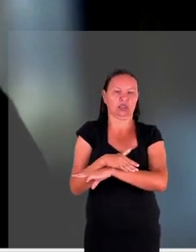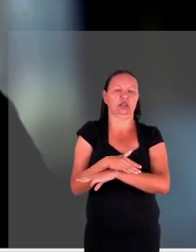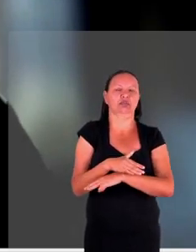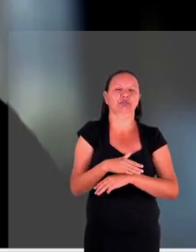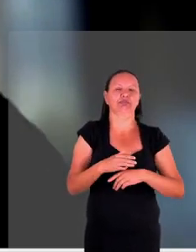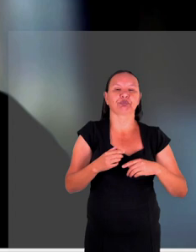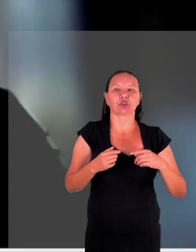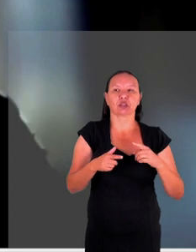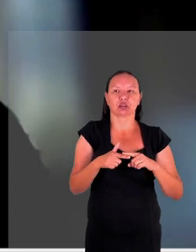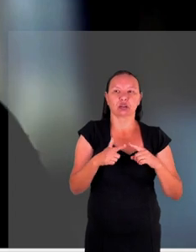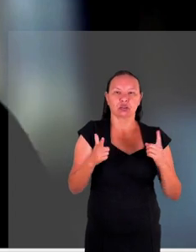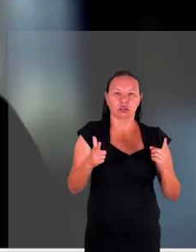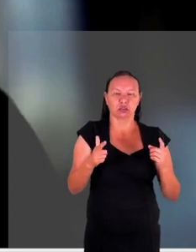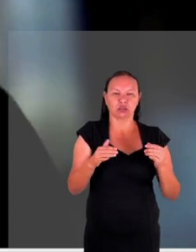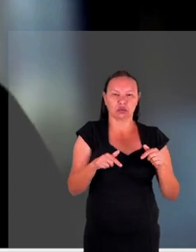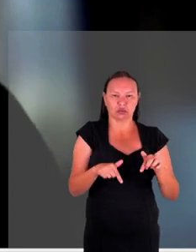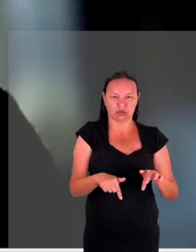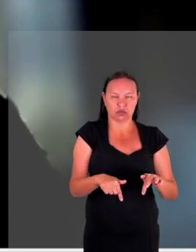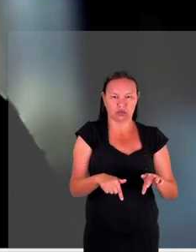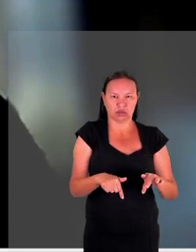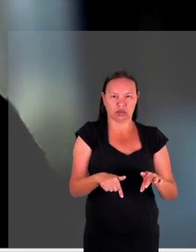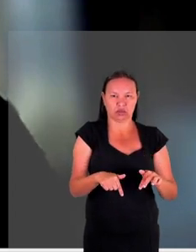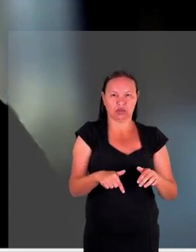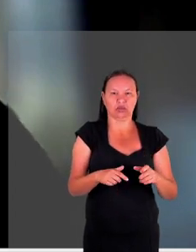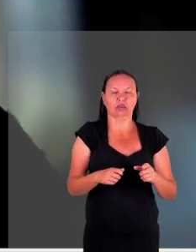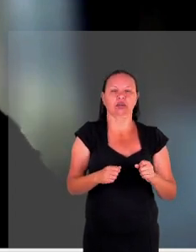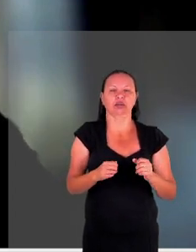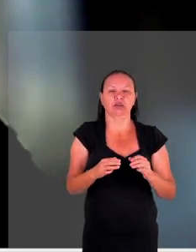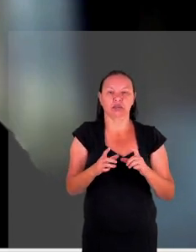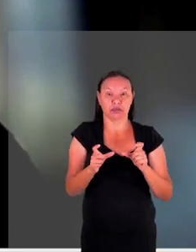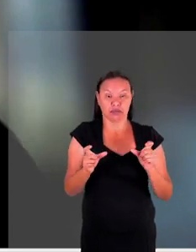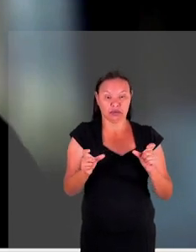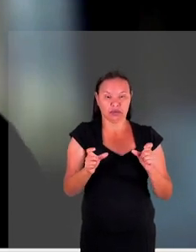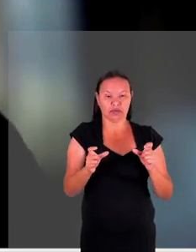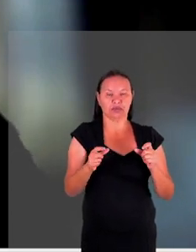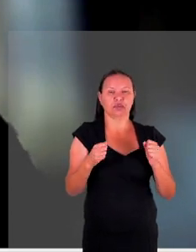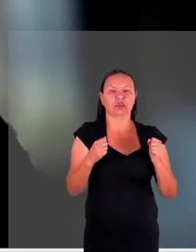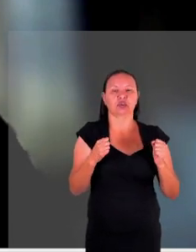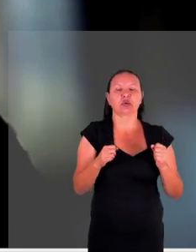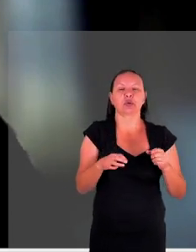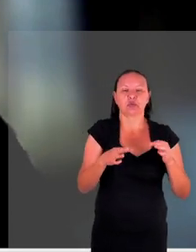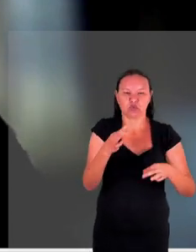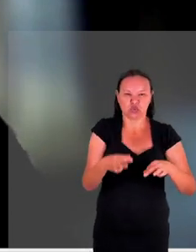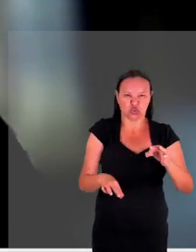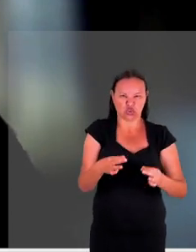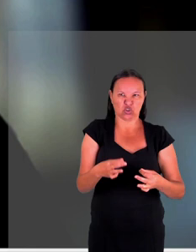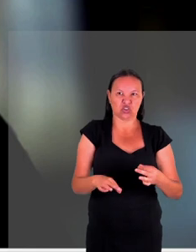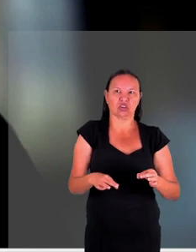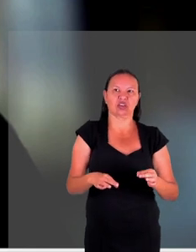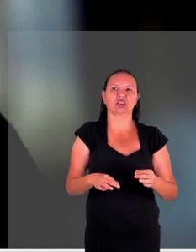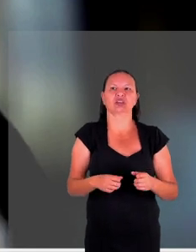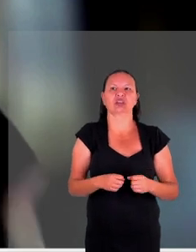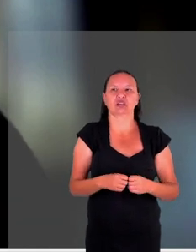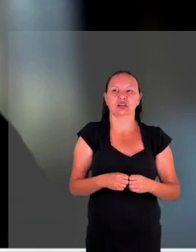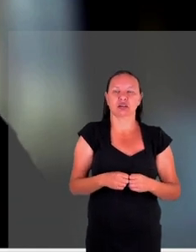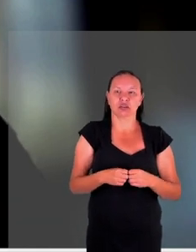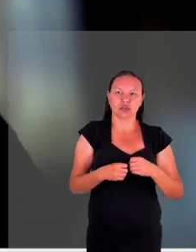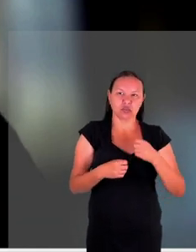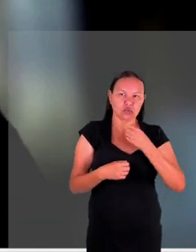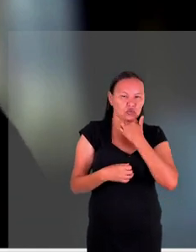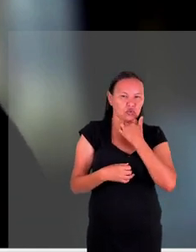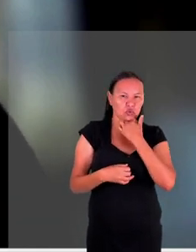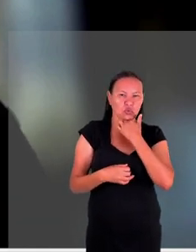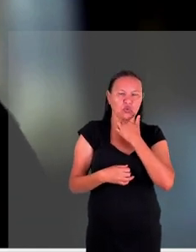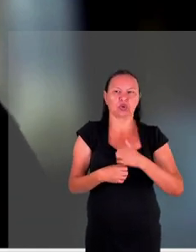então para finalizar um pouco eu sei que a minha parte ficou muito mais factível do que jurídica eu peço até um pouco de desculpas